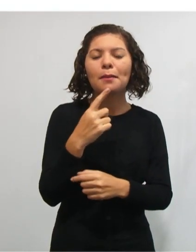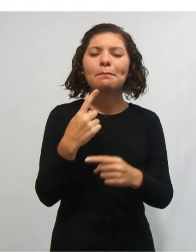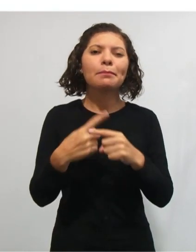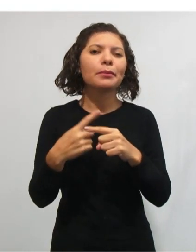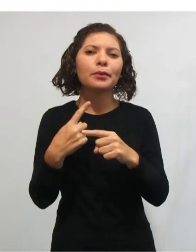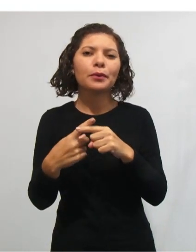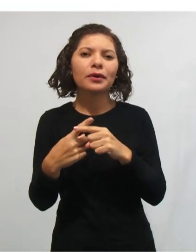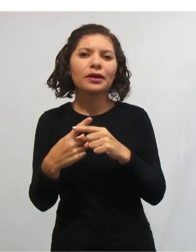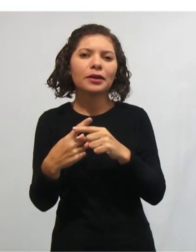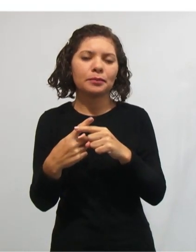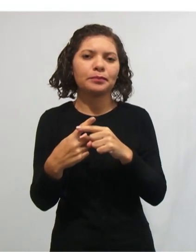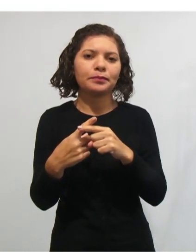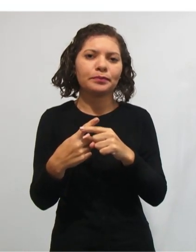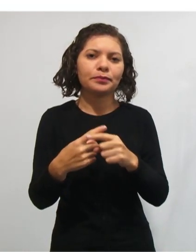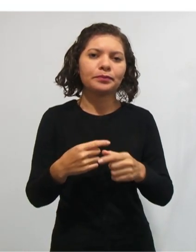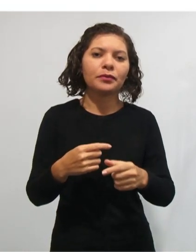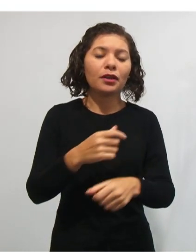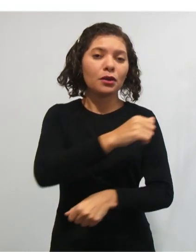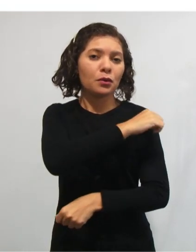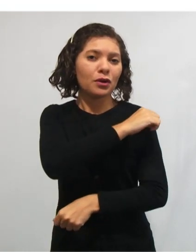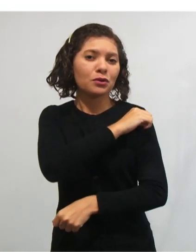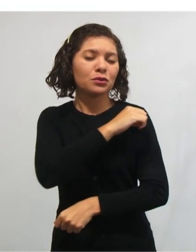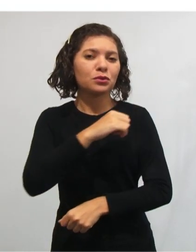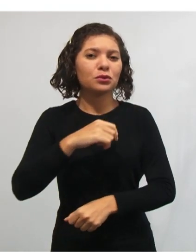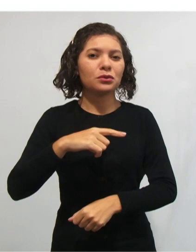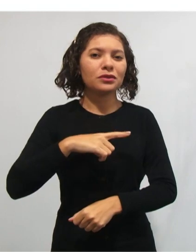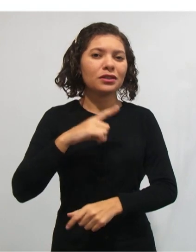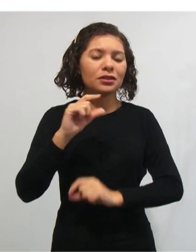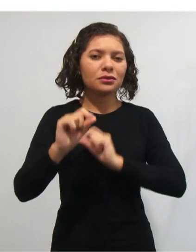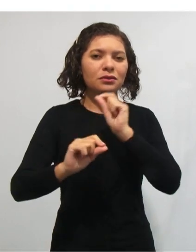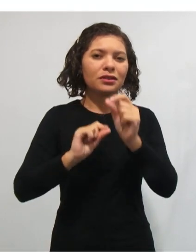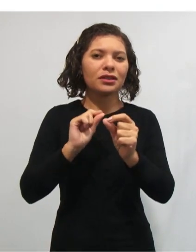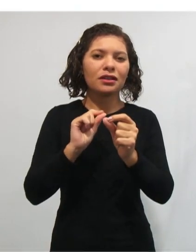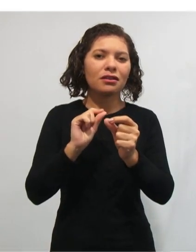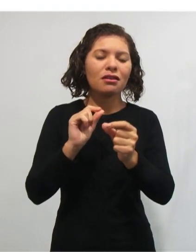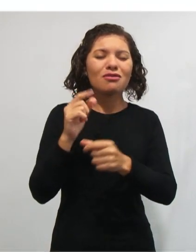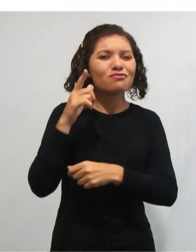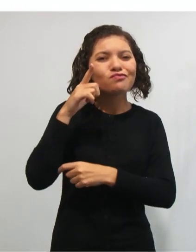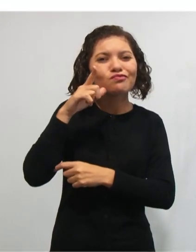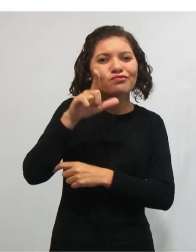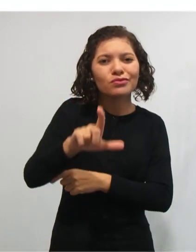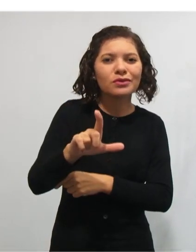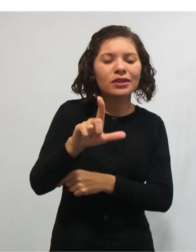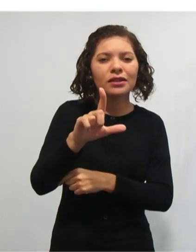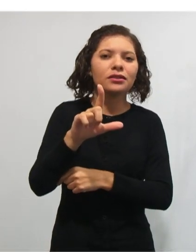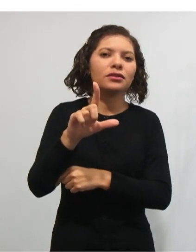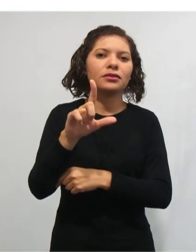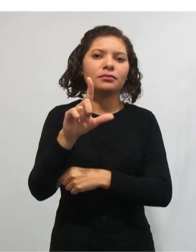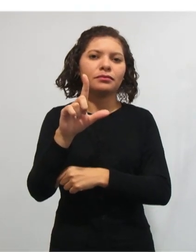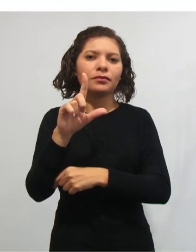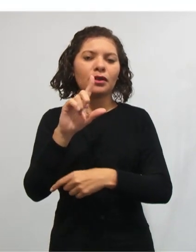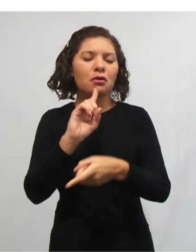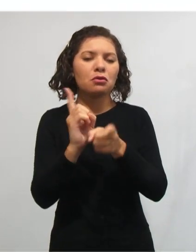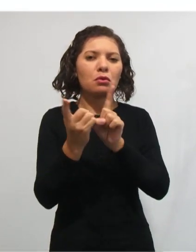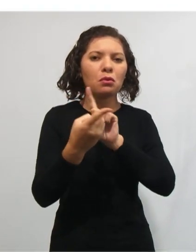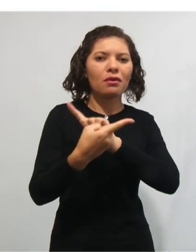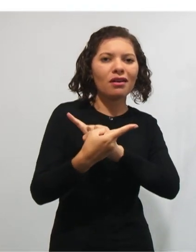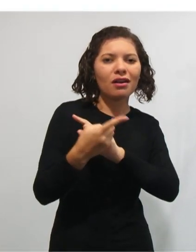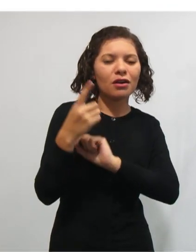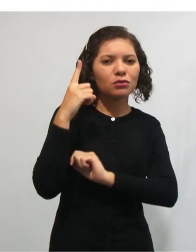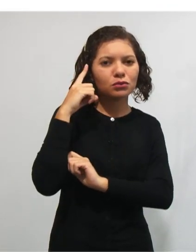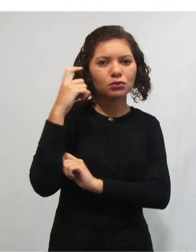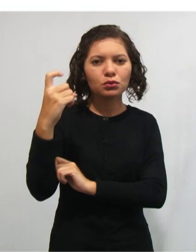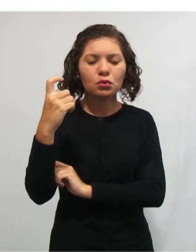ao quê? Ao déficit que esse aluno apresenta em converter os sons, em converter os sons da